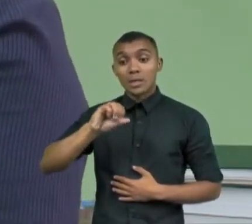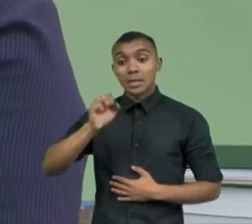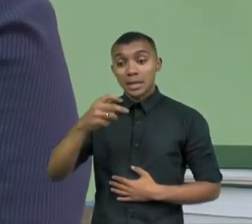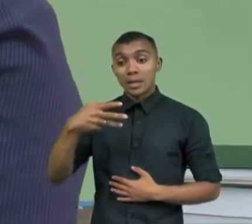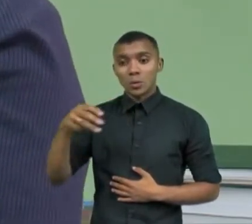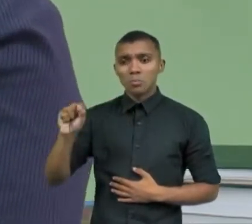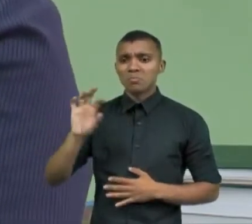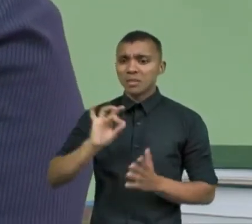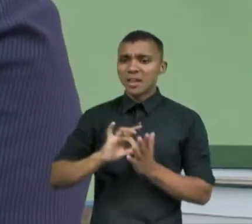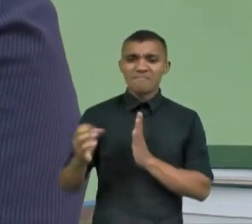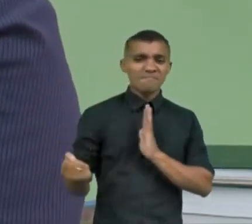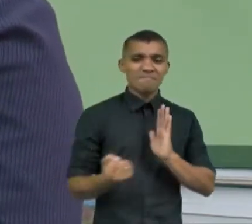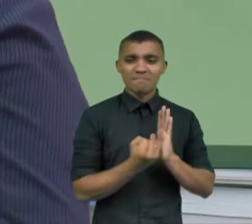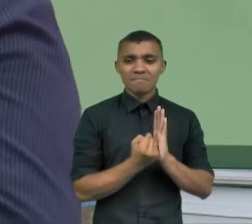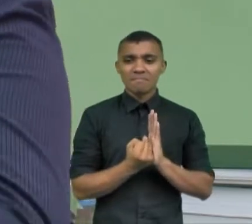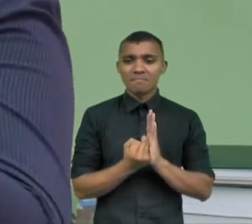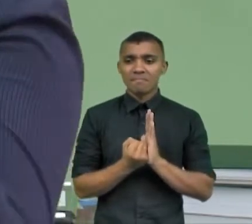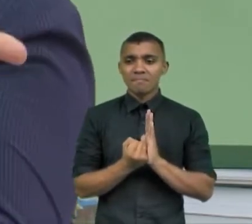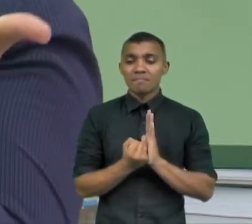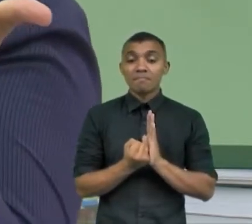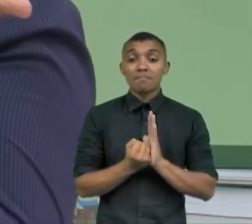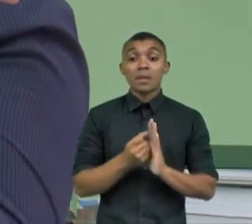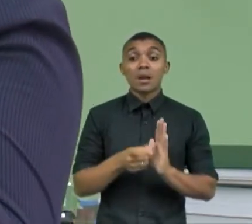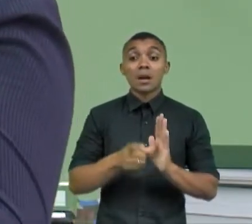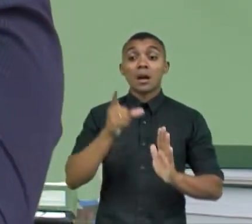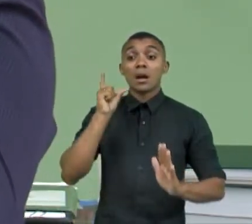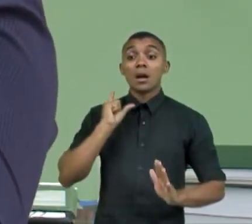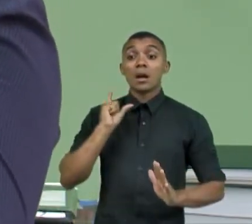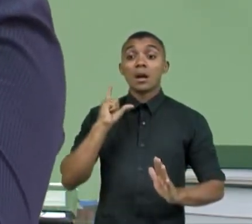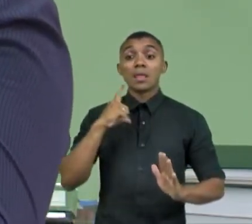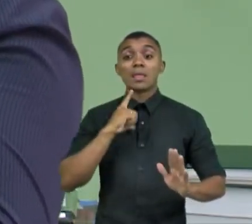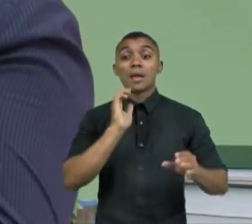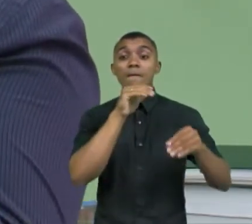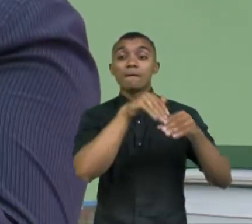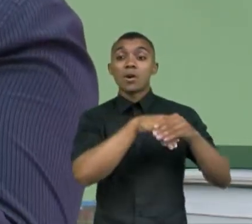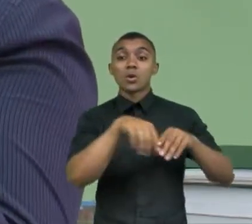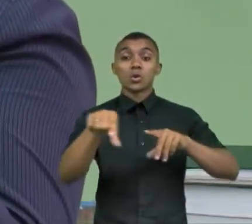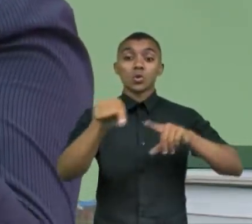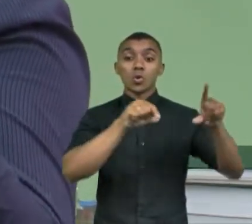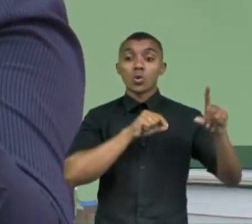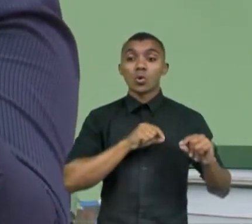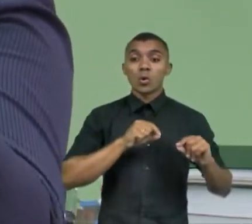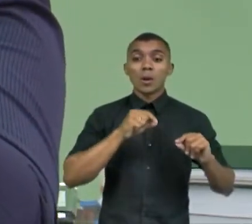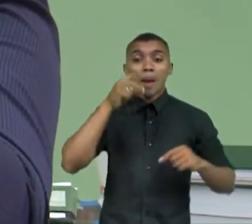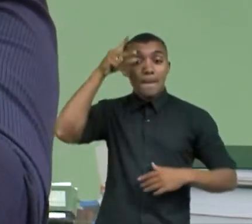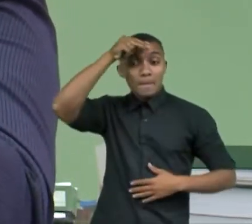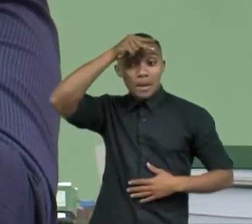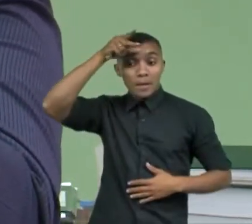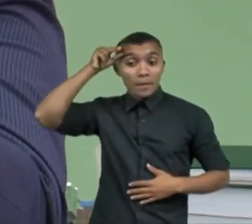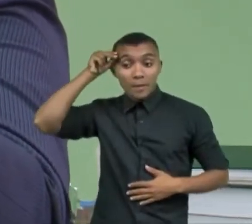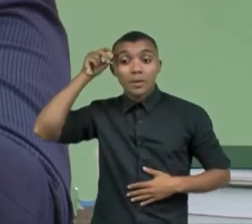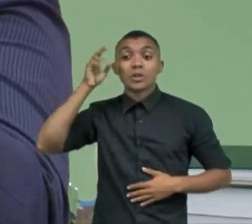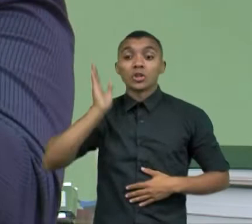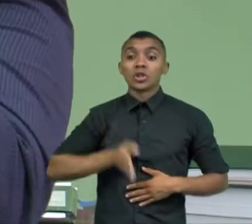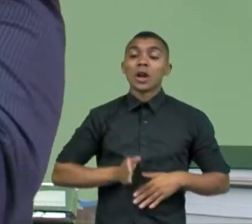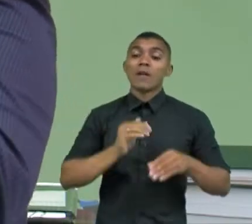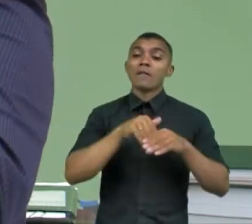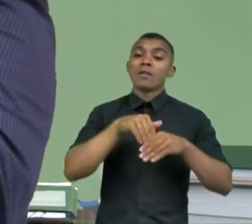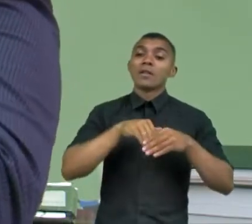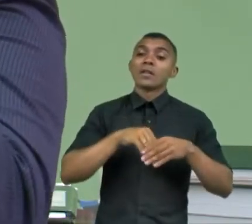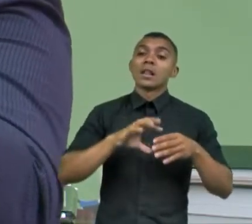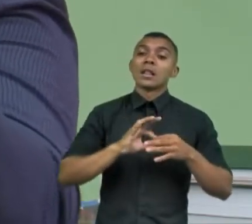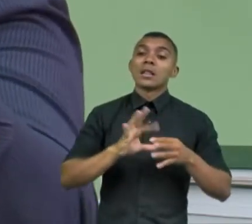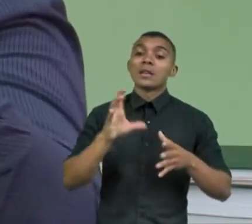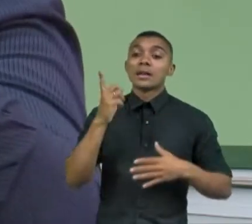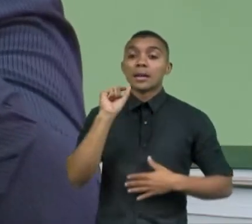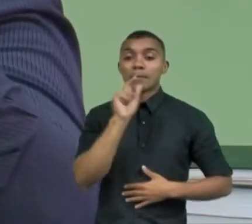Antes da eleição presidencial de 89, nós tivemos uma eleição direta para prefeito em 1985. Tivemos a eleição para governador em